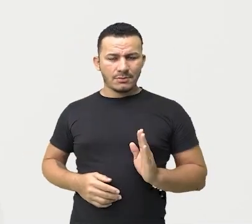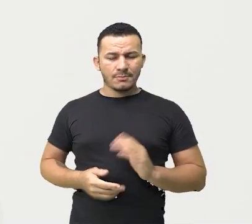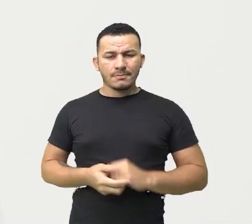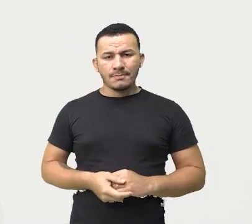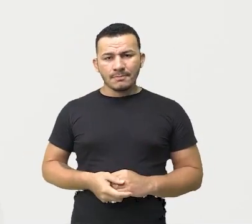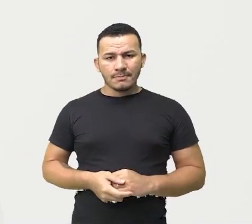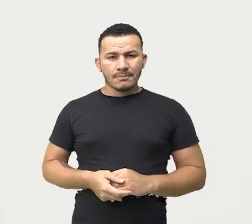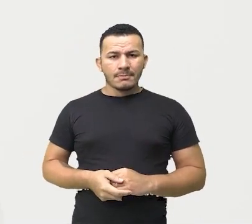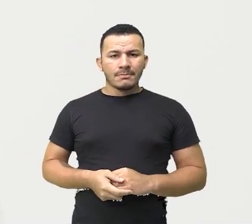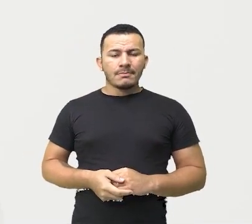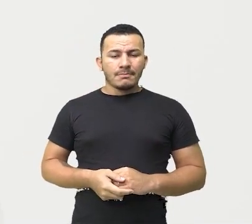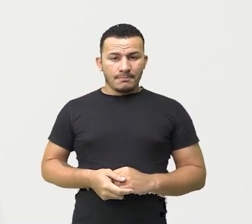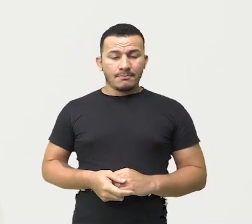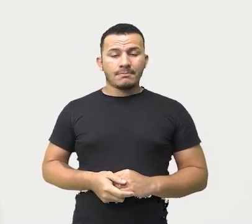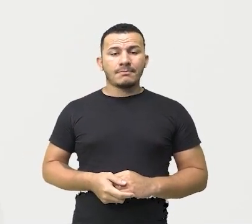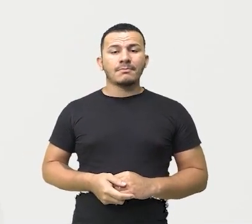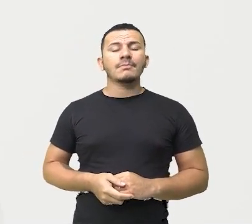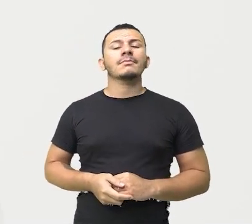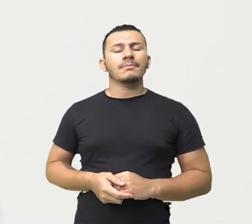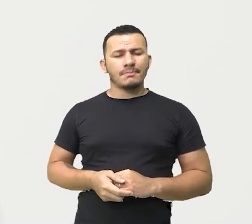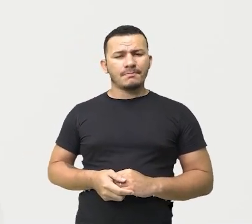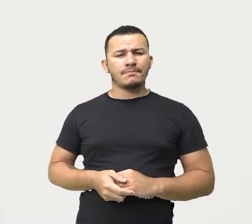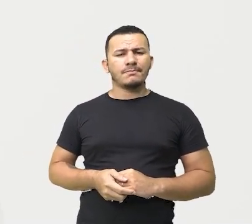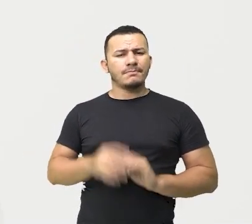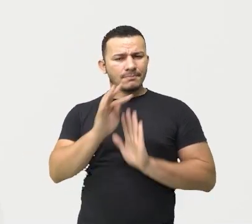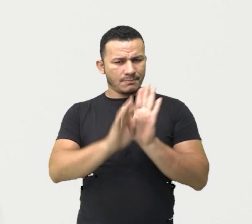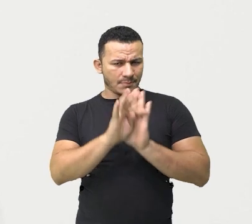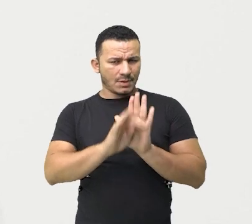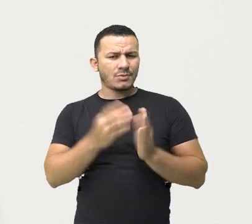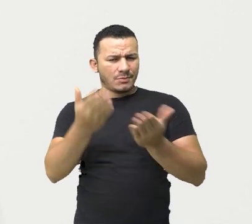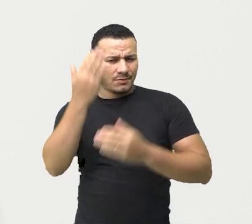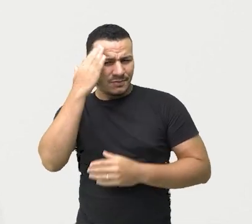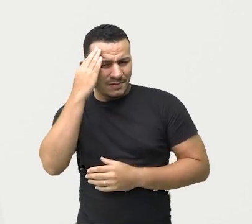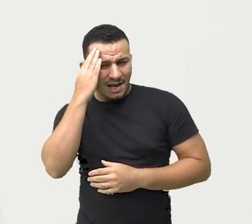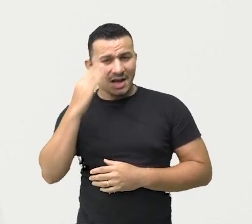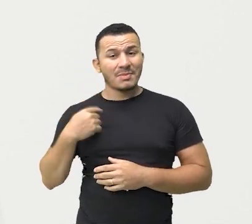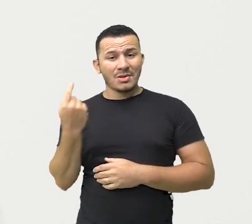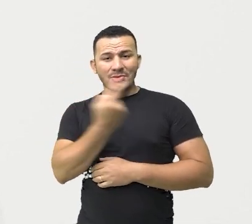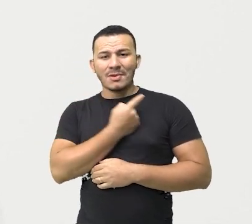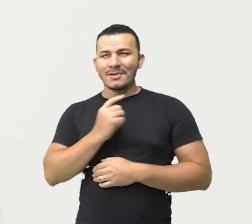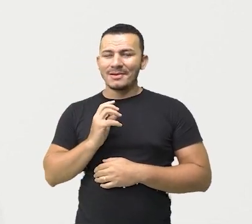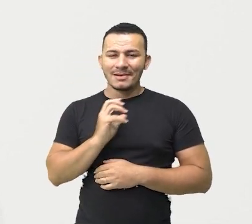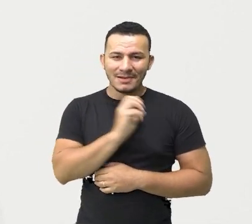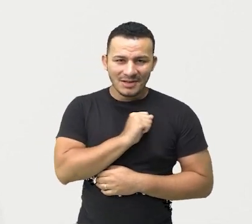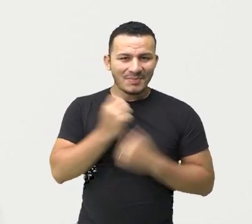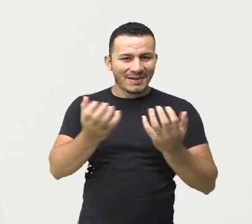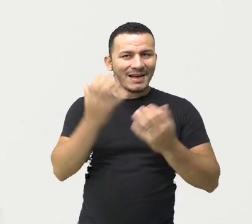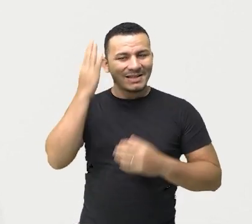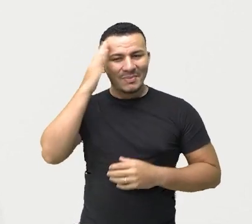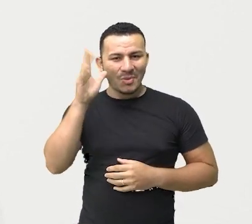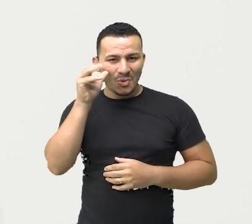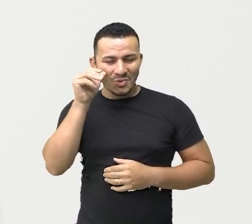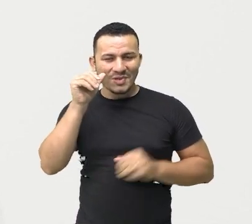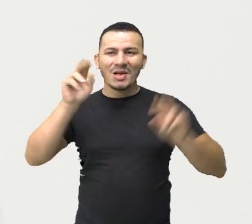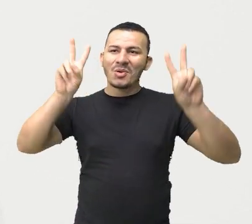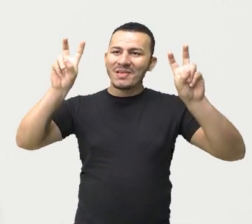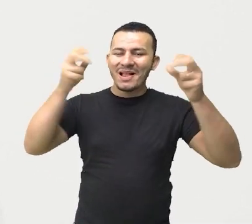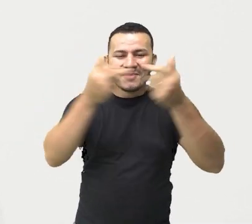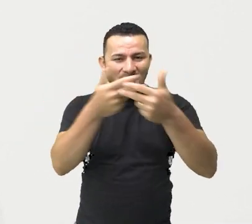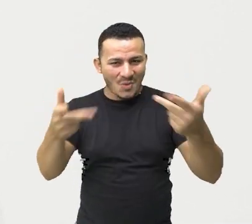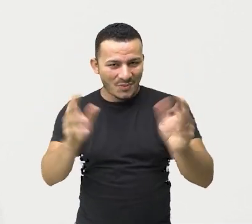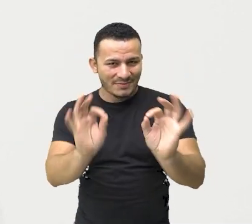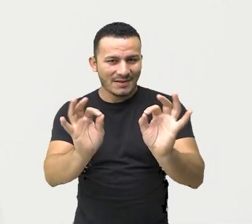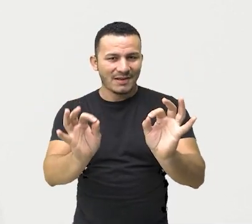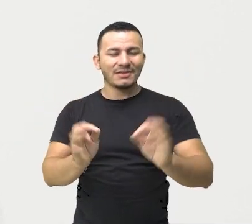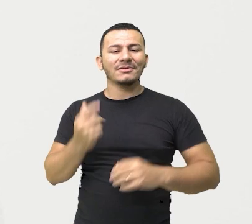E observem que o nosso texto diz todos nós adoramos saber curiosidades sobre qualquer tipo de assunto, não é mesmo? Observem, mais